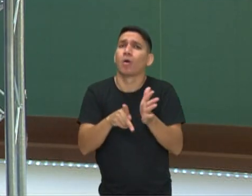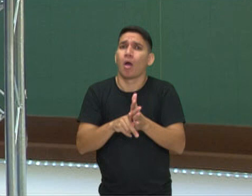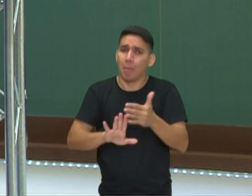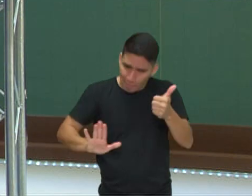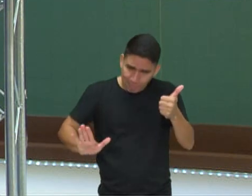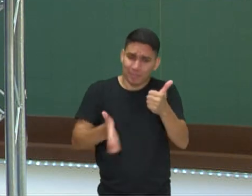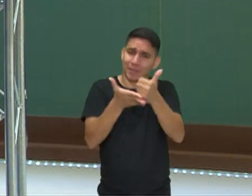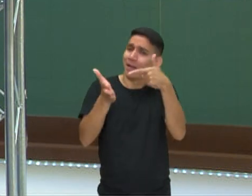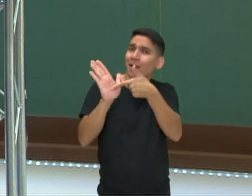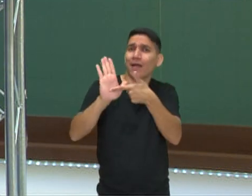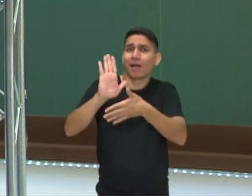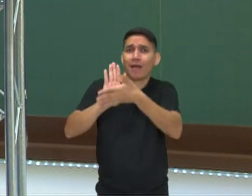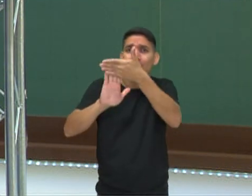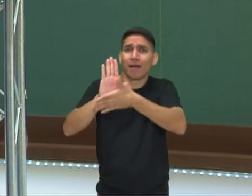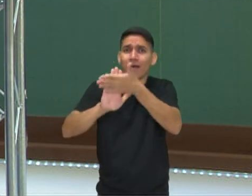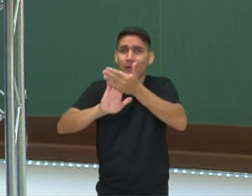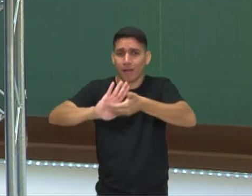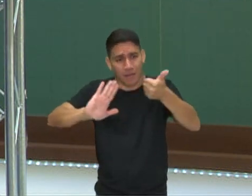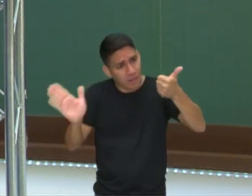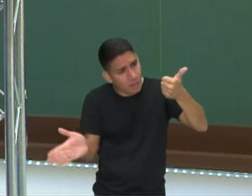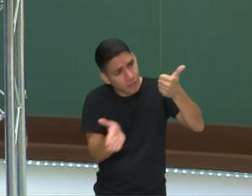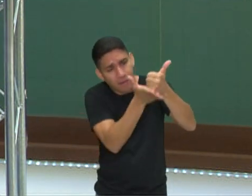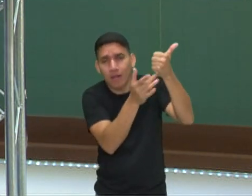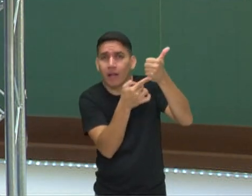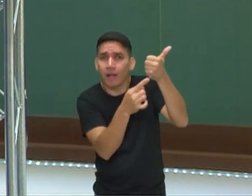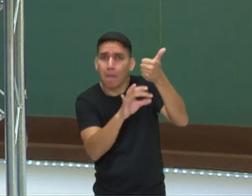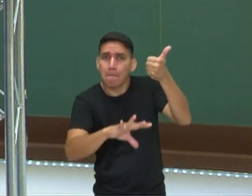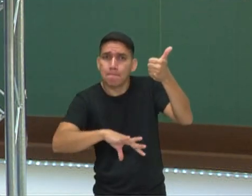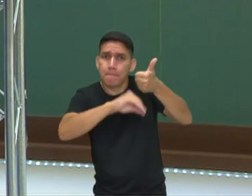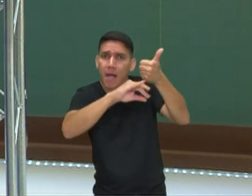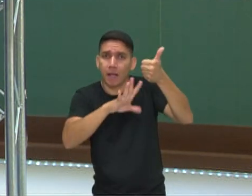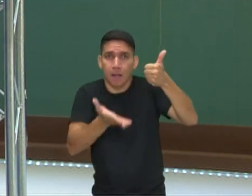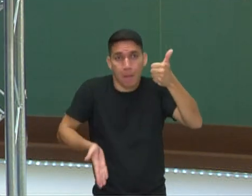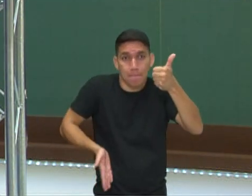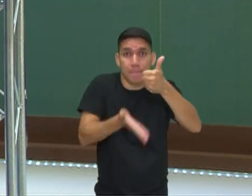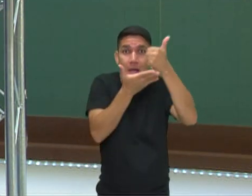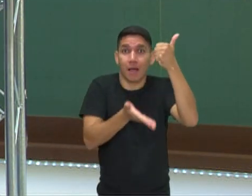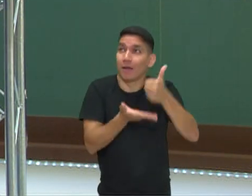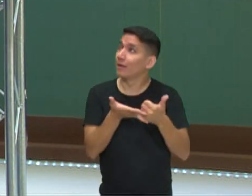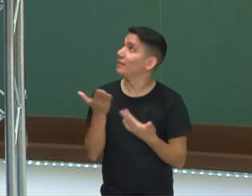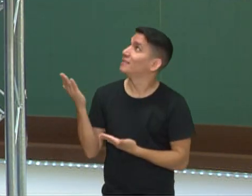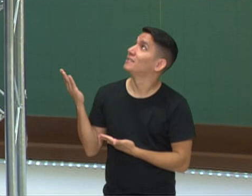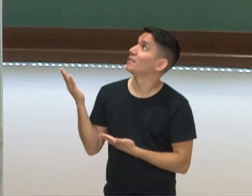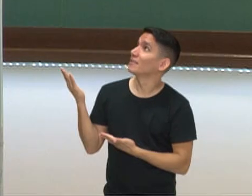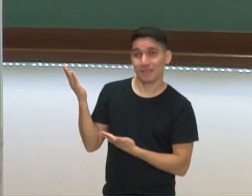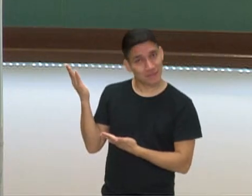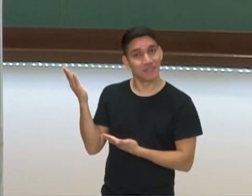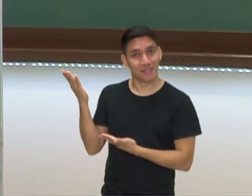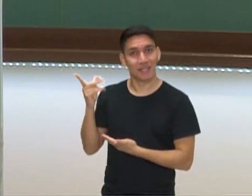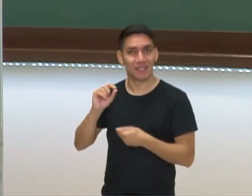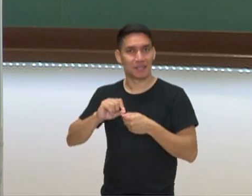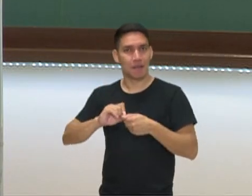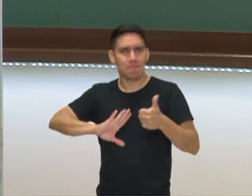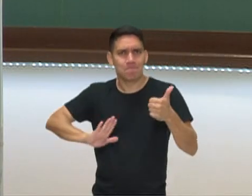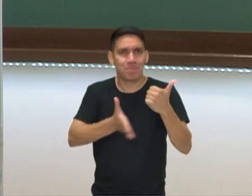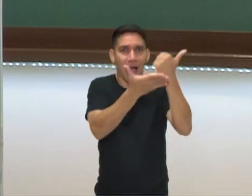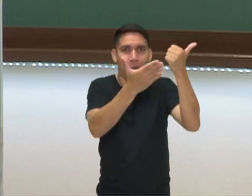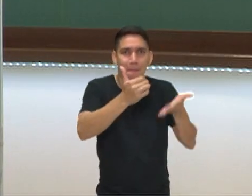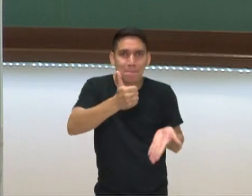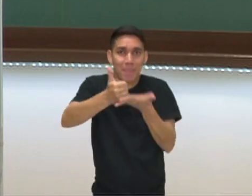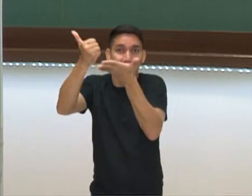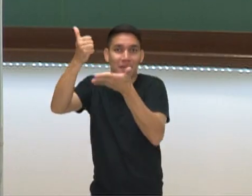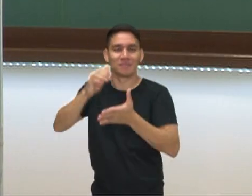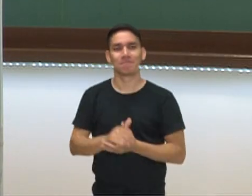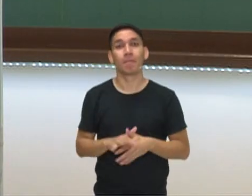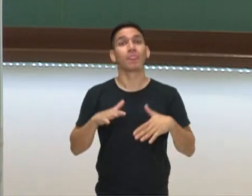com a mão espalmada, né? Então quando a gente joga a peteca, ó, a gente tem a mão espalmada, reta. Então